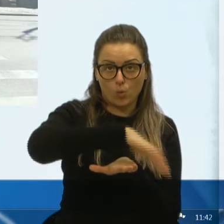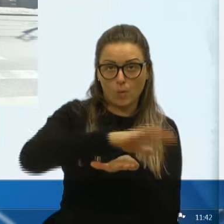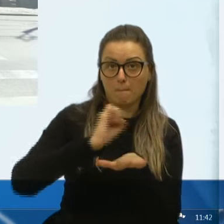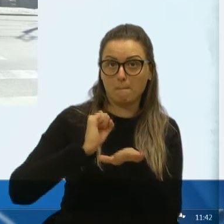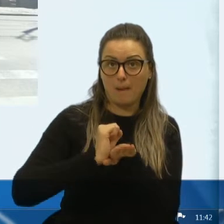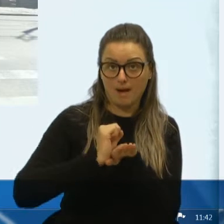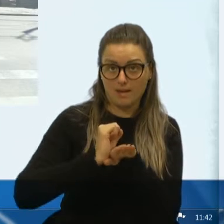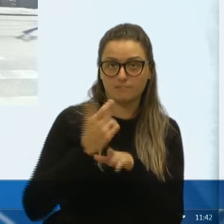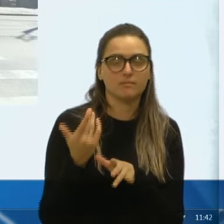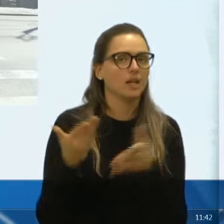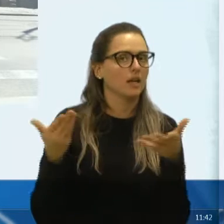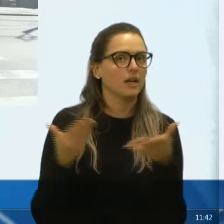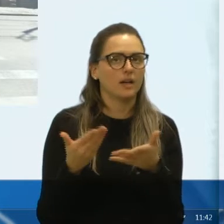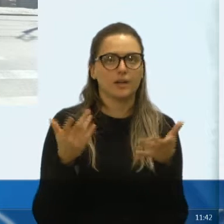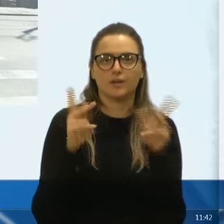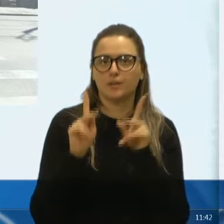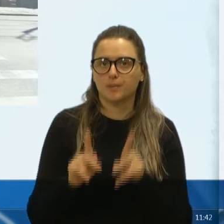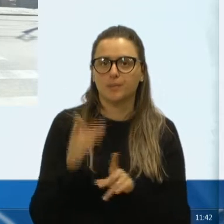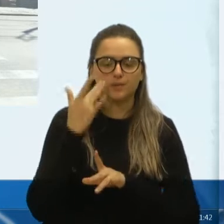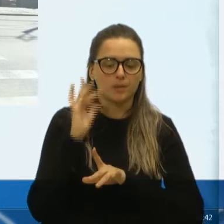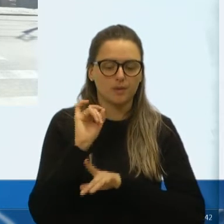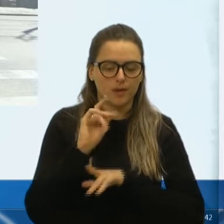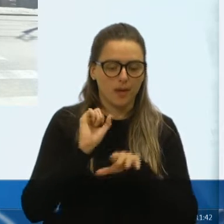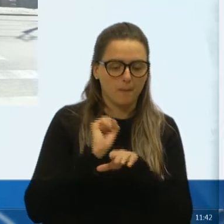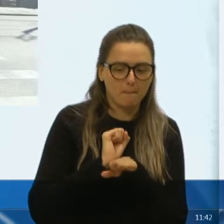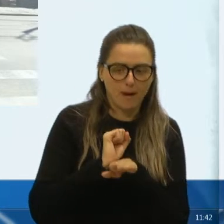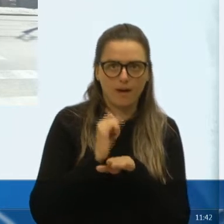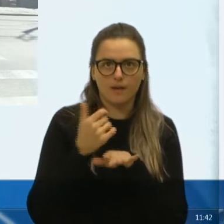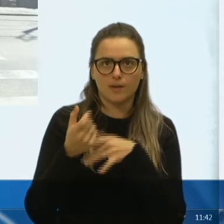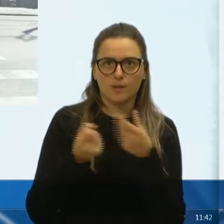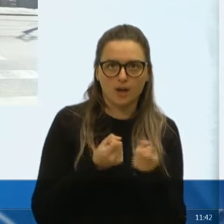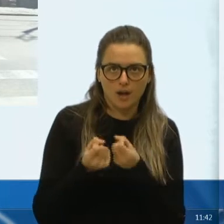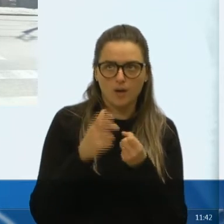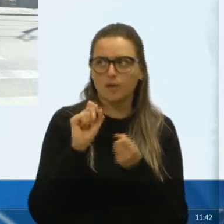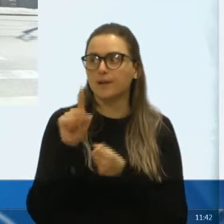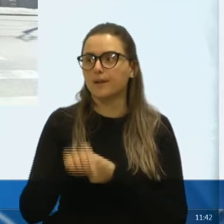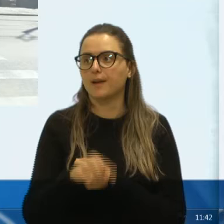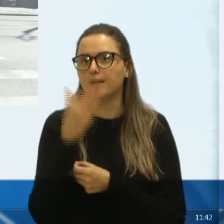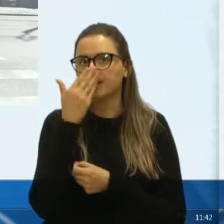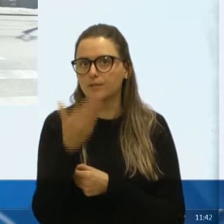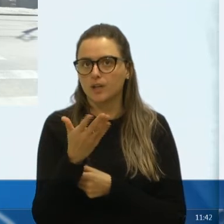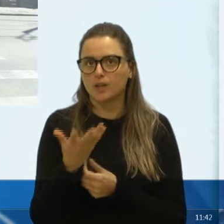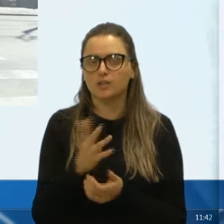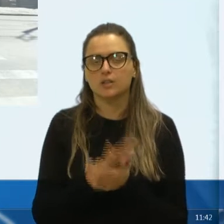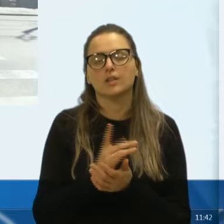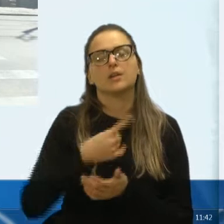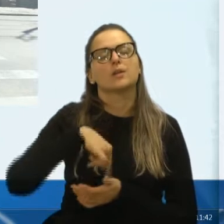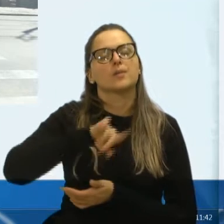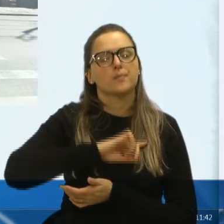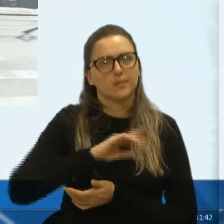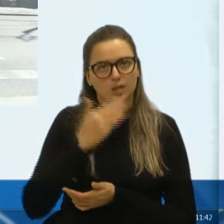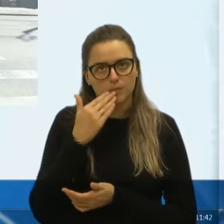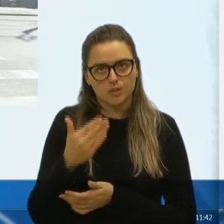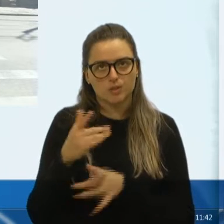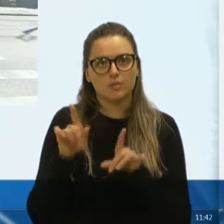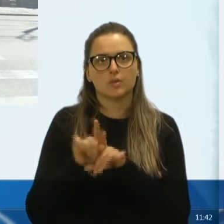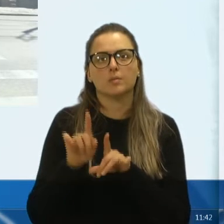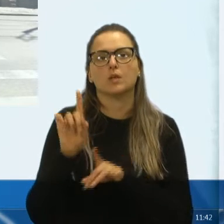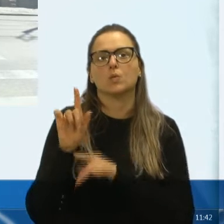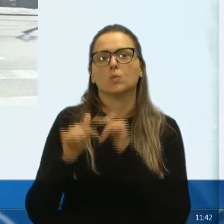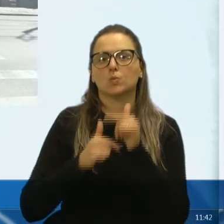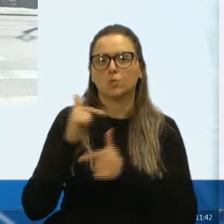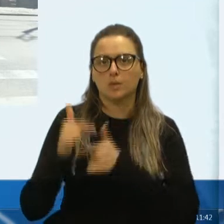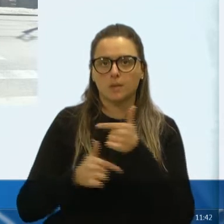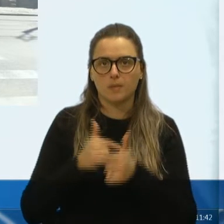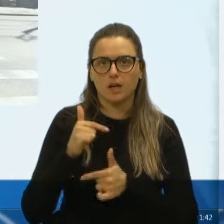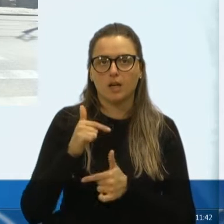ali passavam, não sabiam se quem parava, quem que era a preferencial. Então, nós solicitamos, esse aqui foi um trabalho, ainda